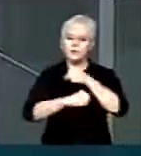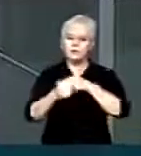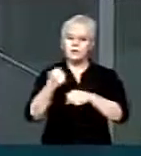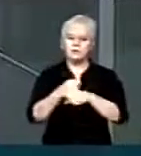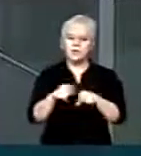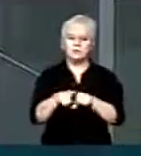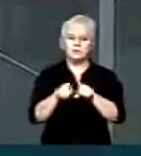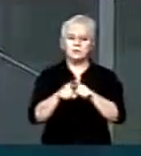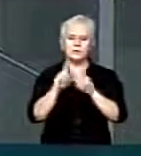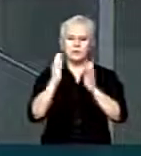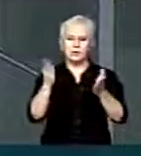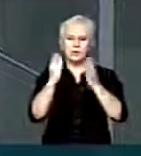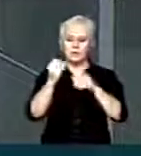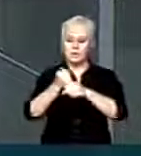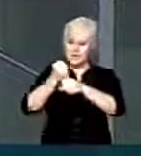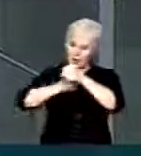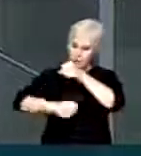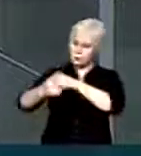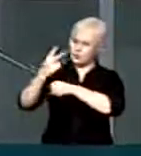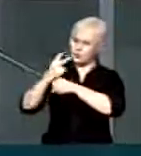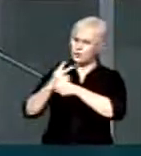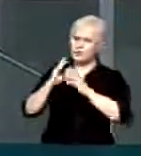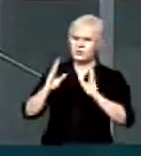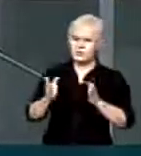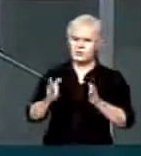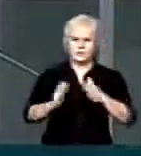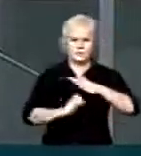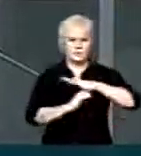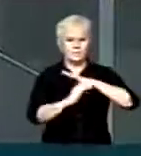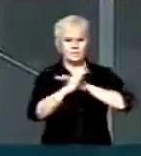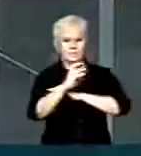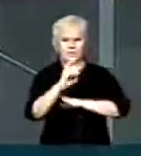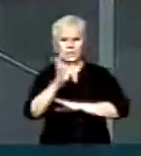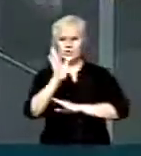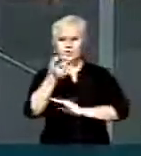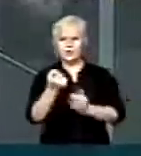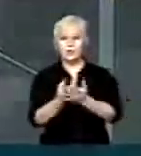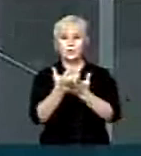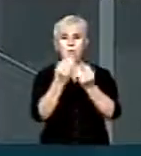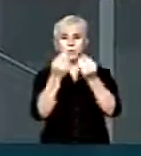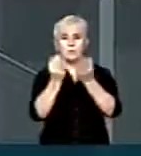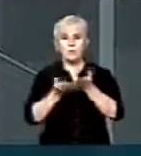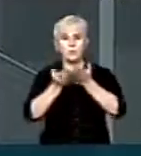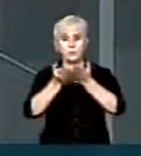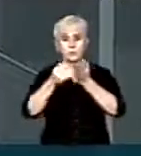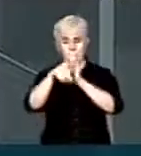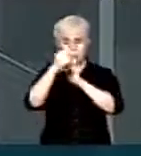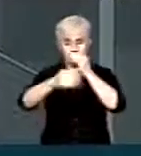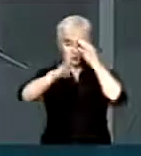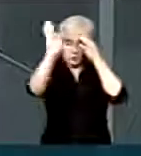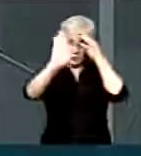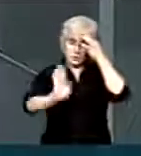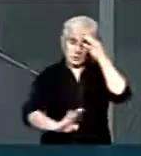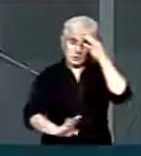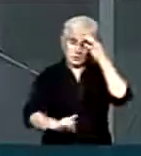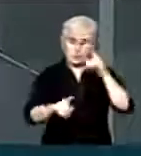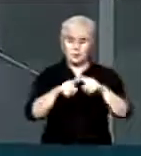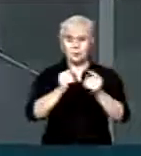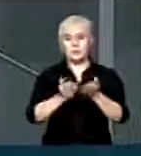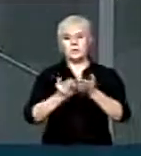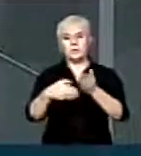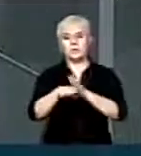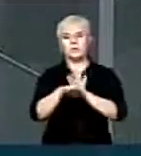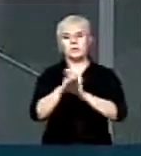anterior A Petrobras já comprou muitos navios brasileiros quando os estaleiros